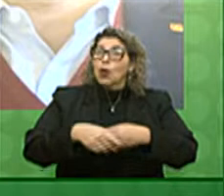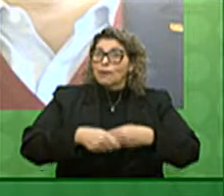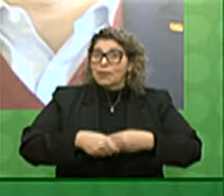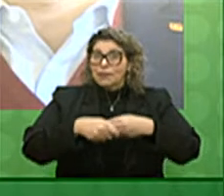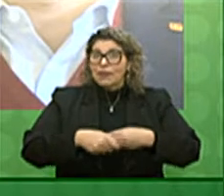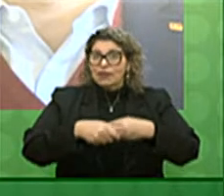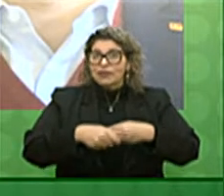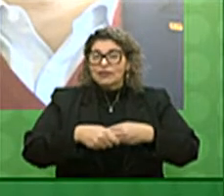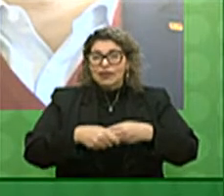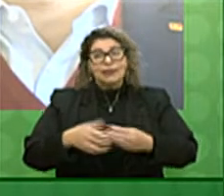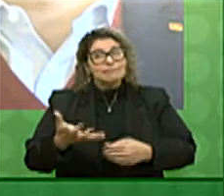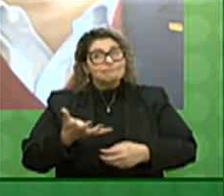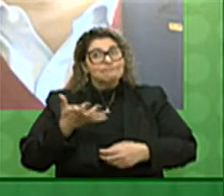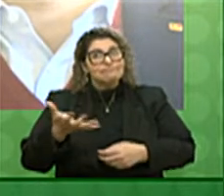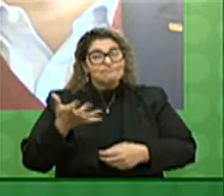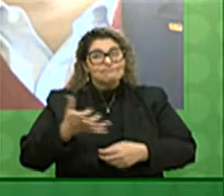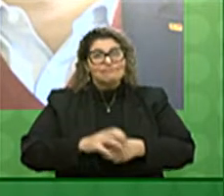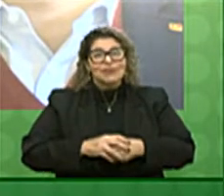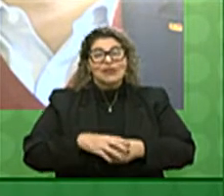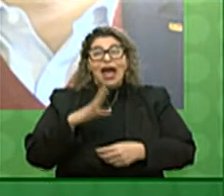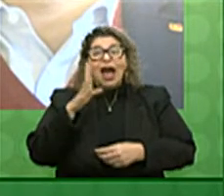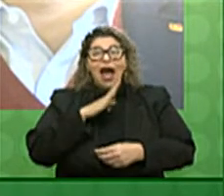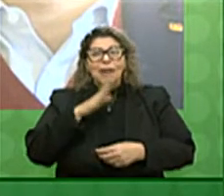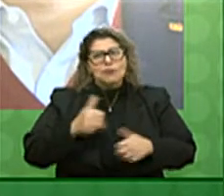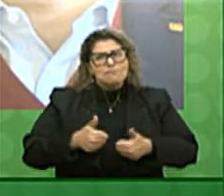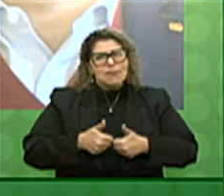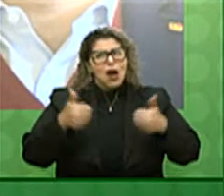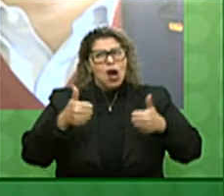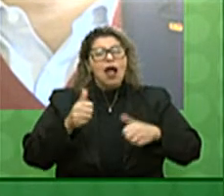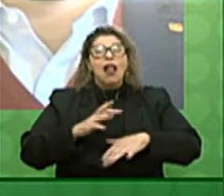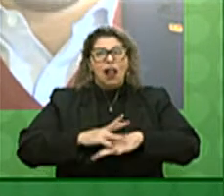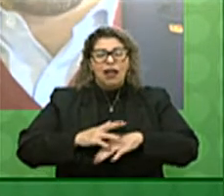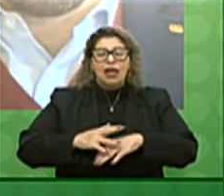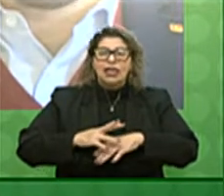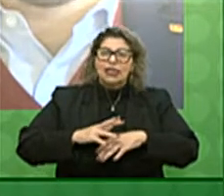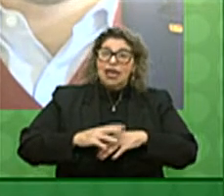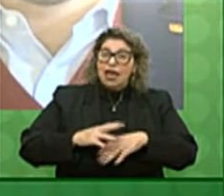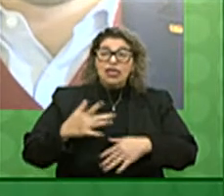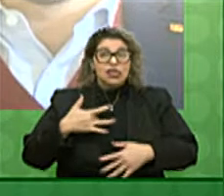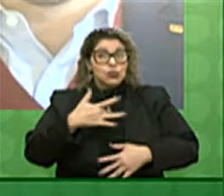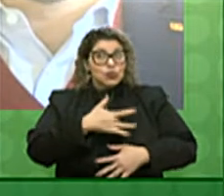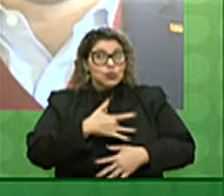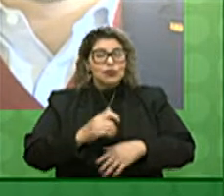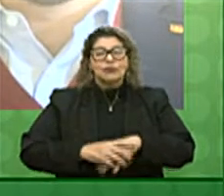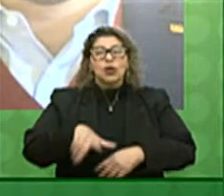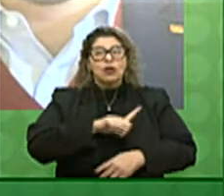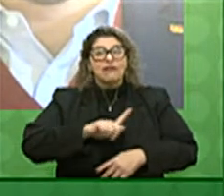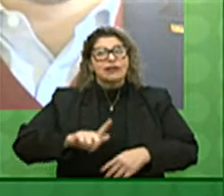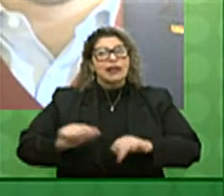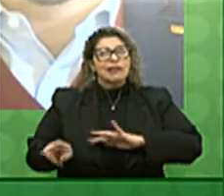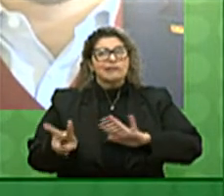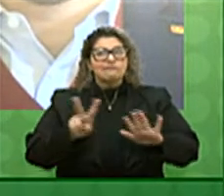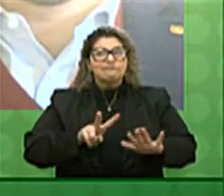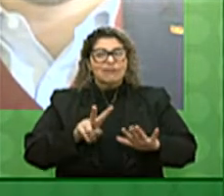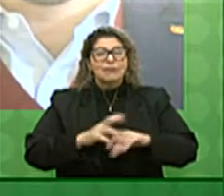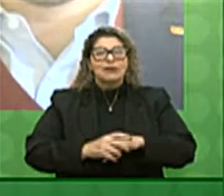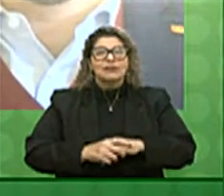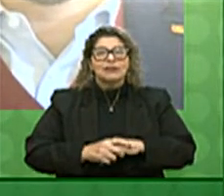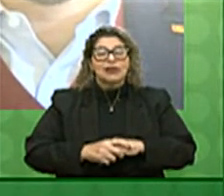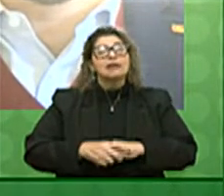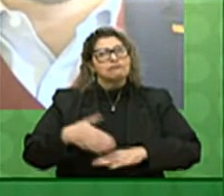e desejar também um pronto reestabelecimento. e governador que esteve na semana passada